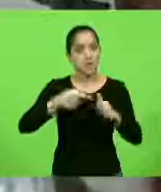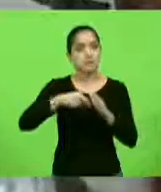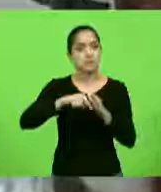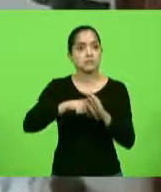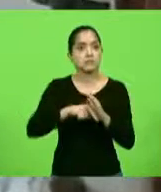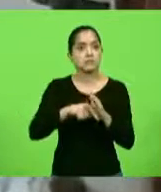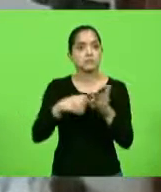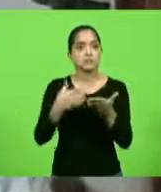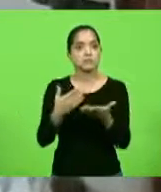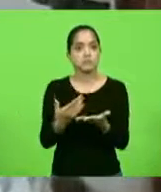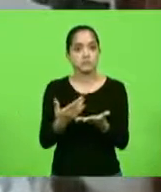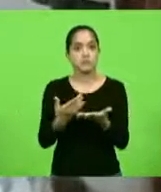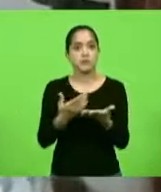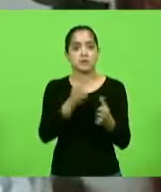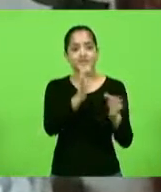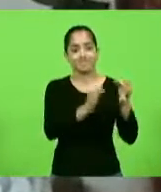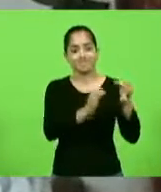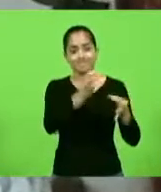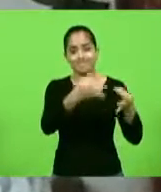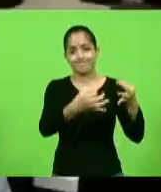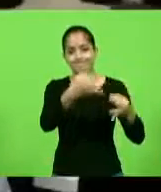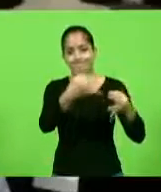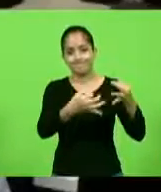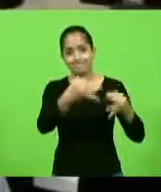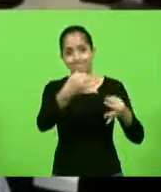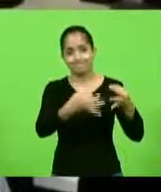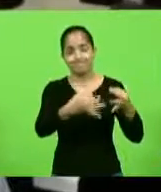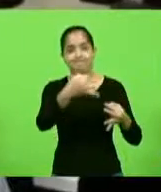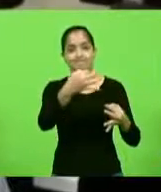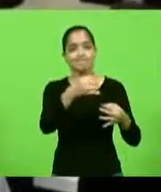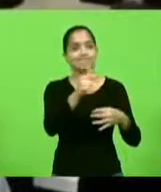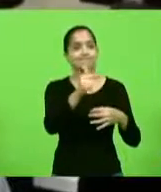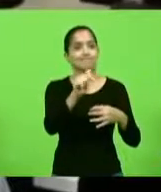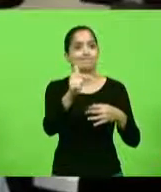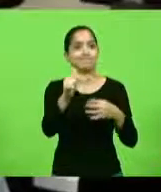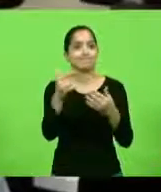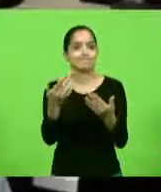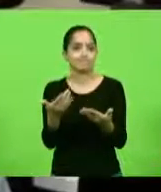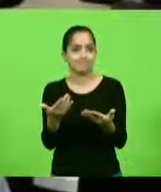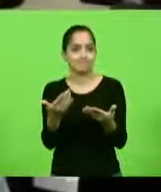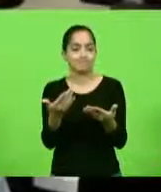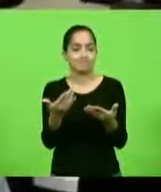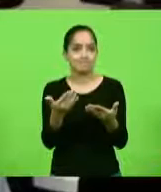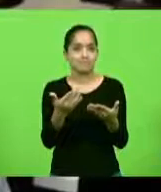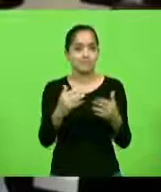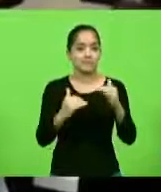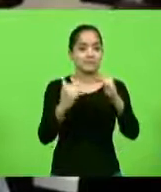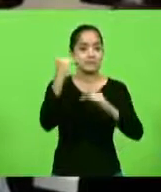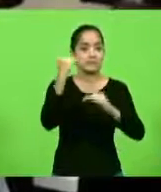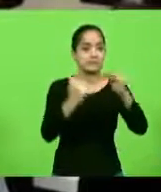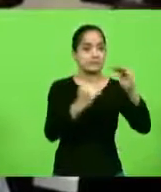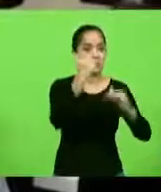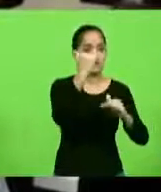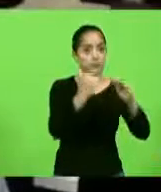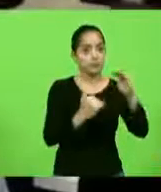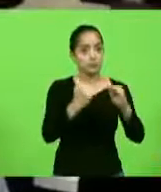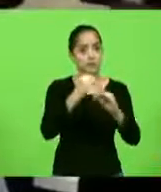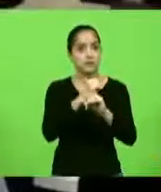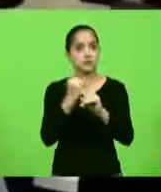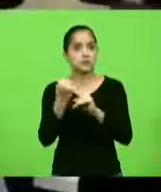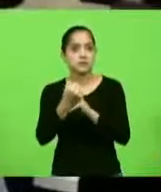as injustiças, as injustiças da desigualdade social desse país,